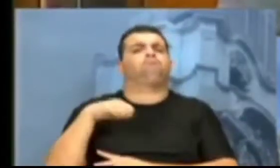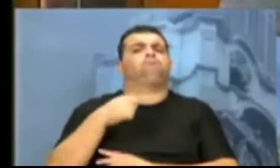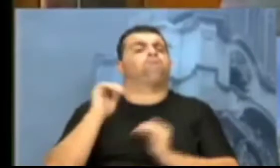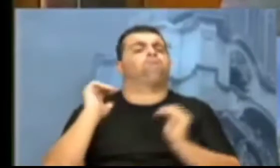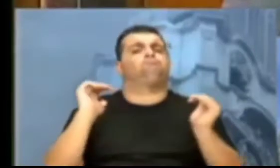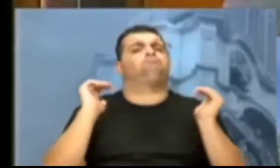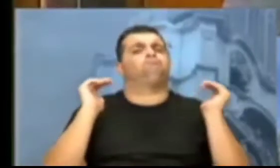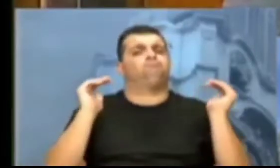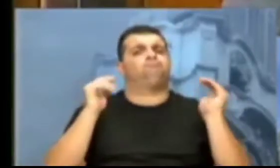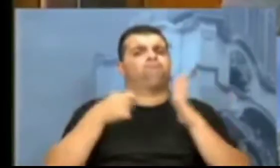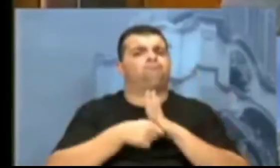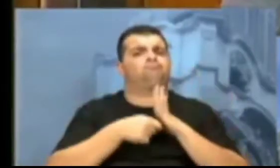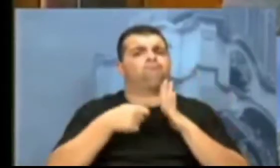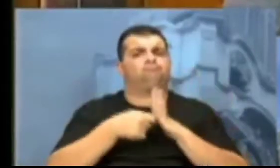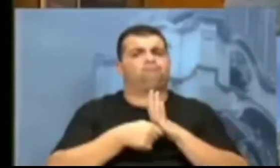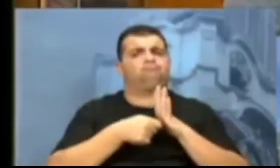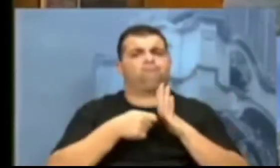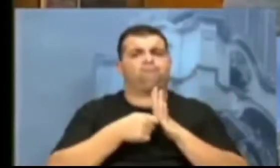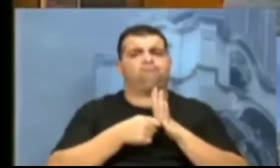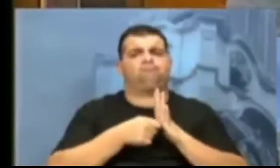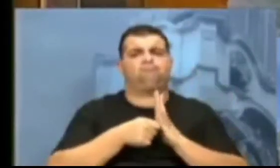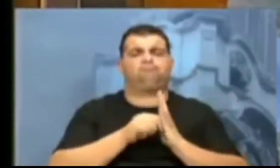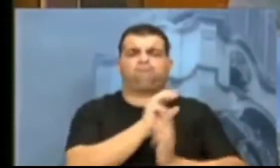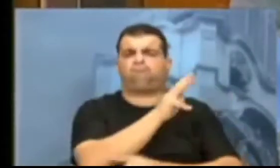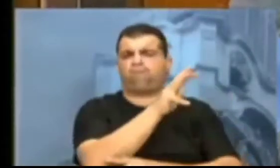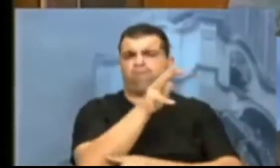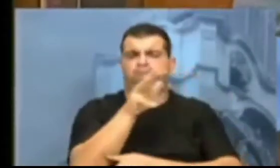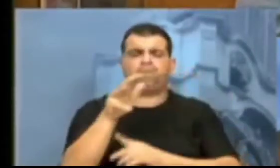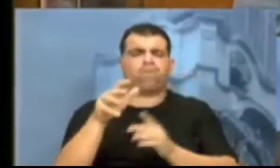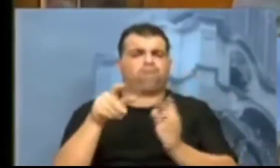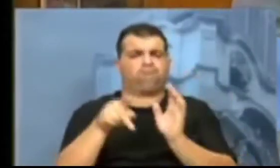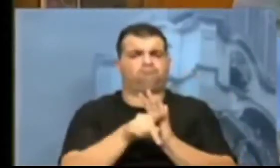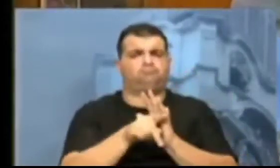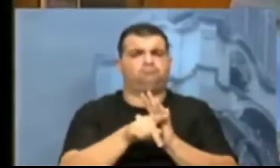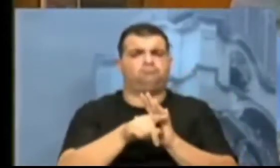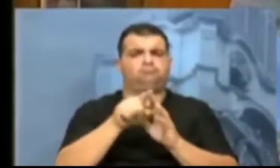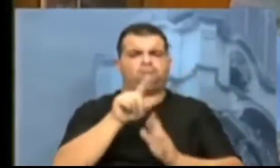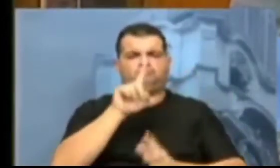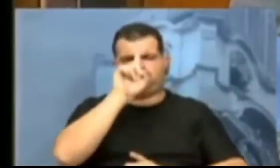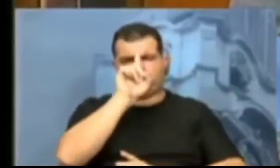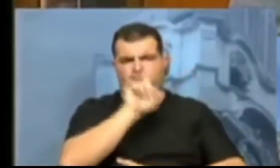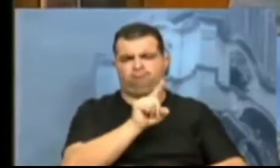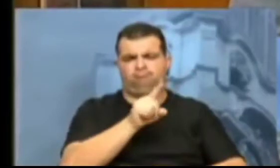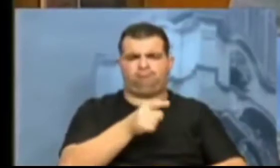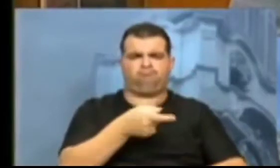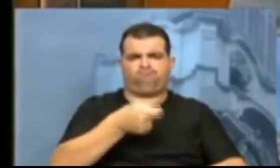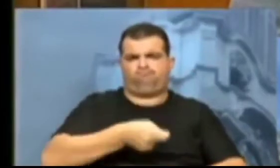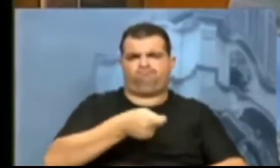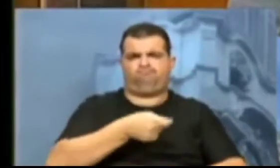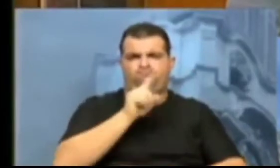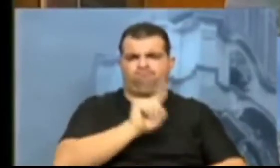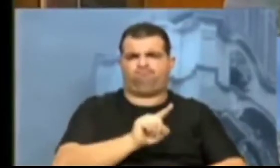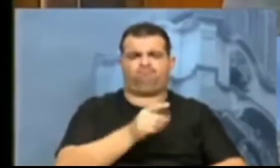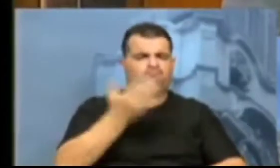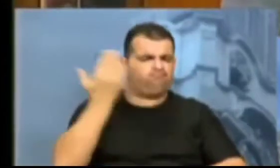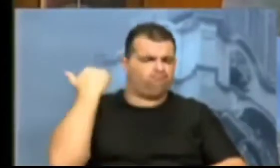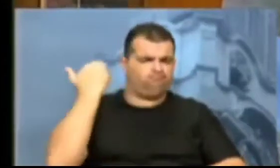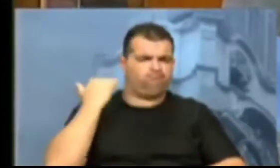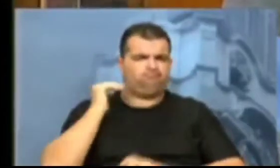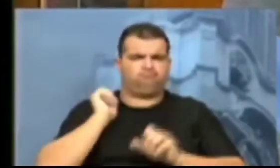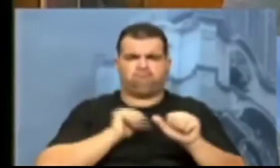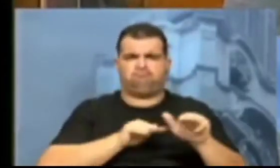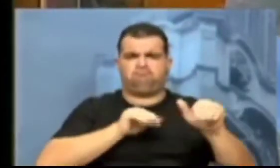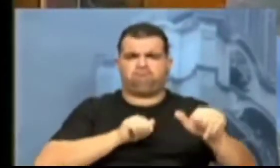talvez, da luta pelo meio ambiente na época da ditadura, que foi quando alguns